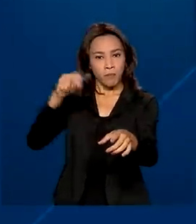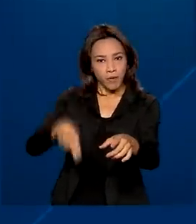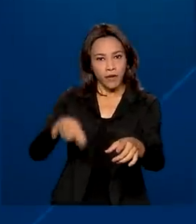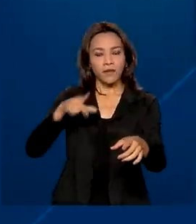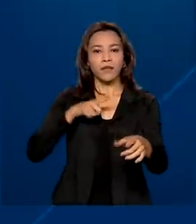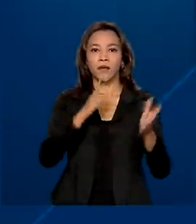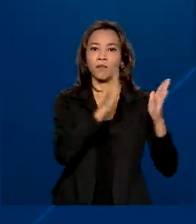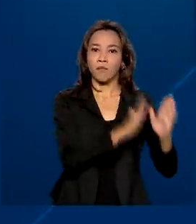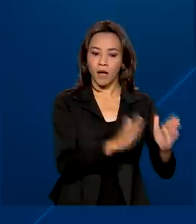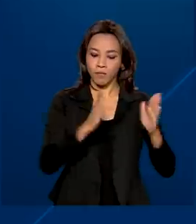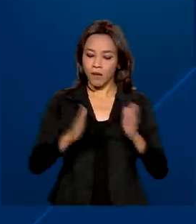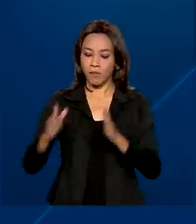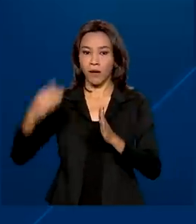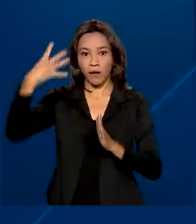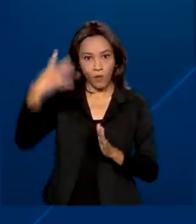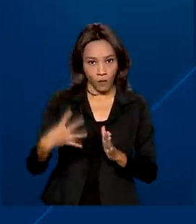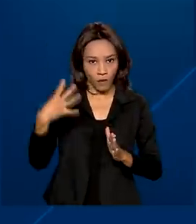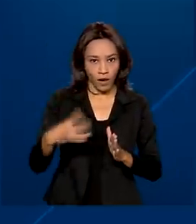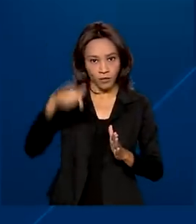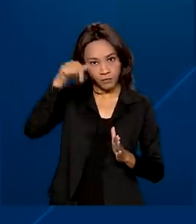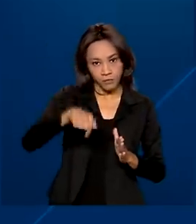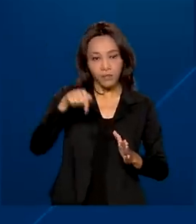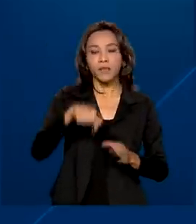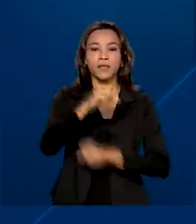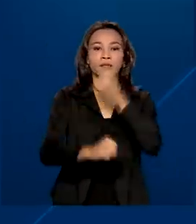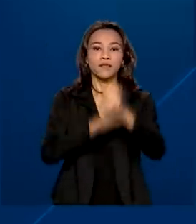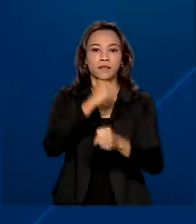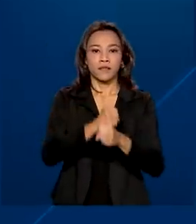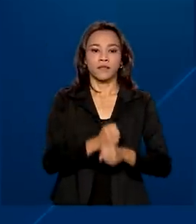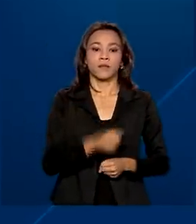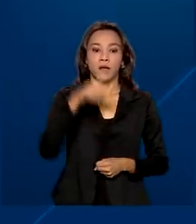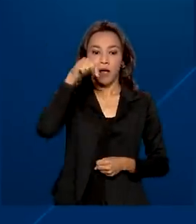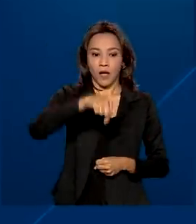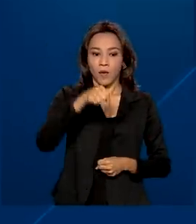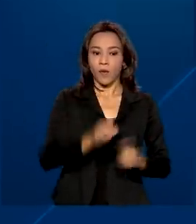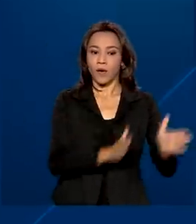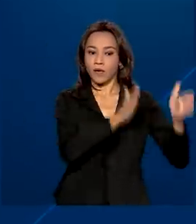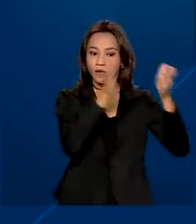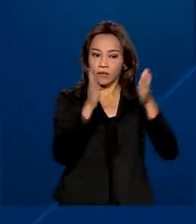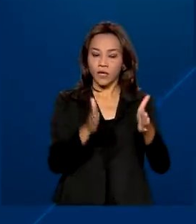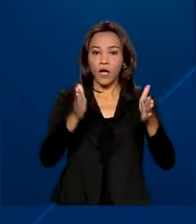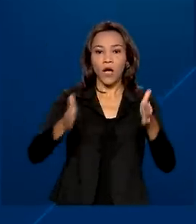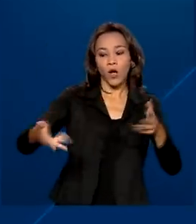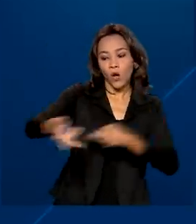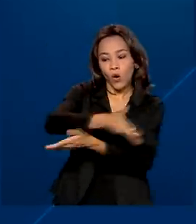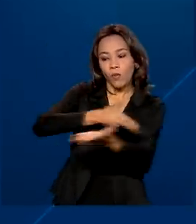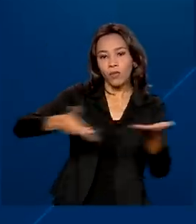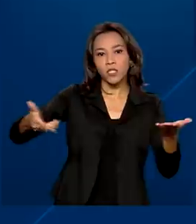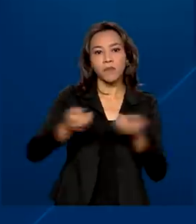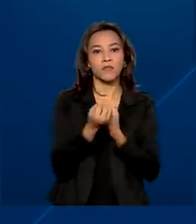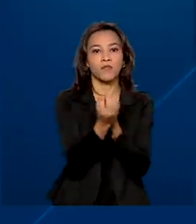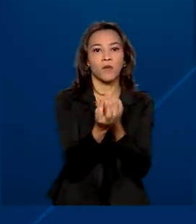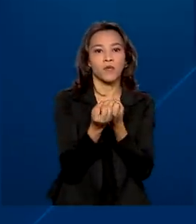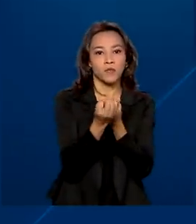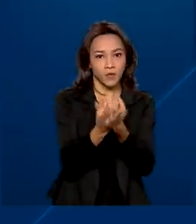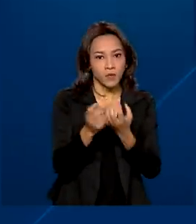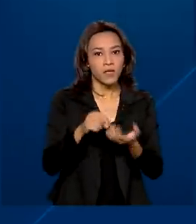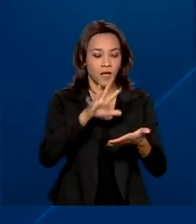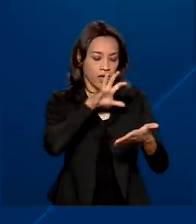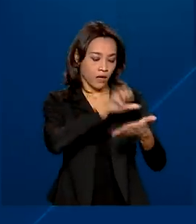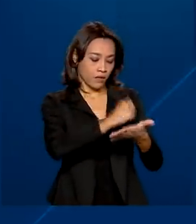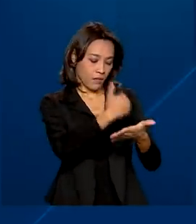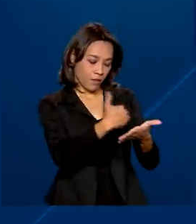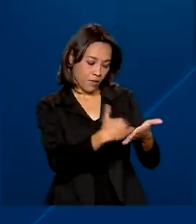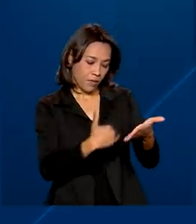fases previstas para 2021. Neste primeiro momento, o compartilhamento envolve os dados cadastrais dos